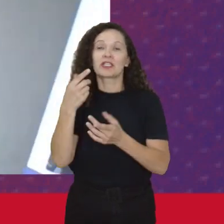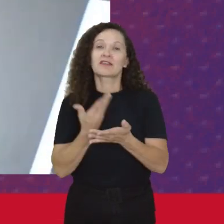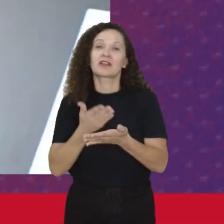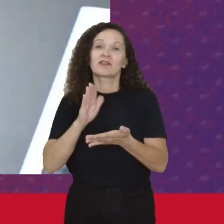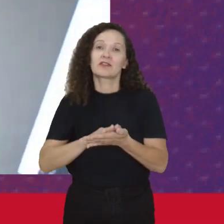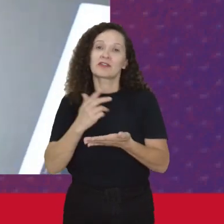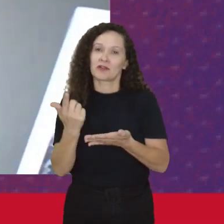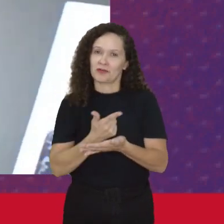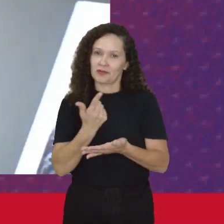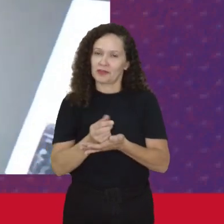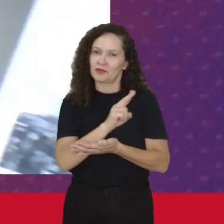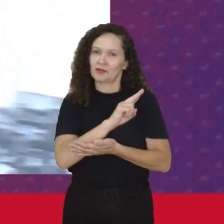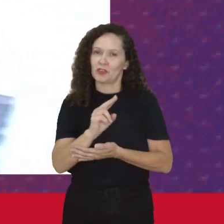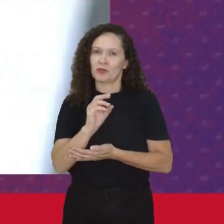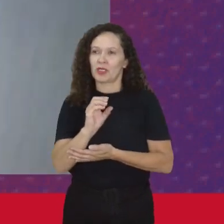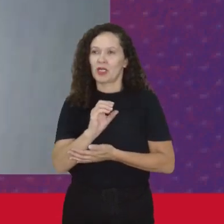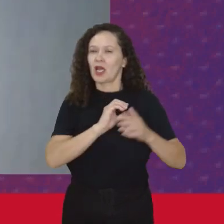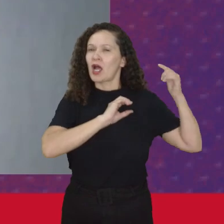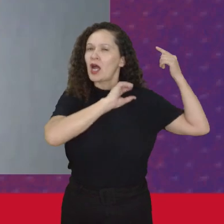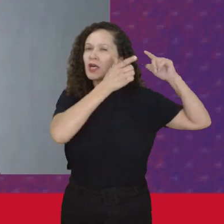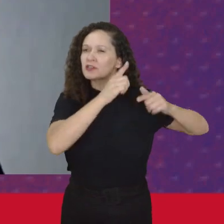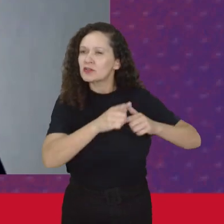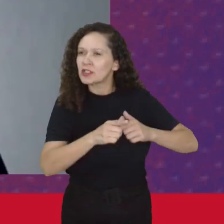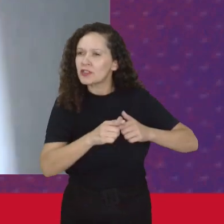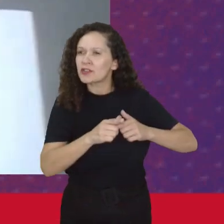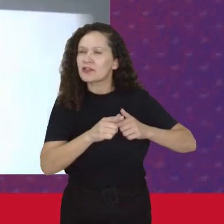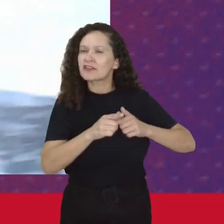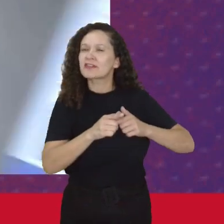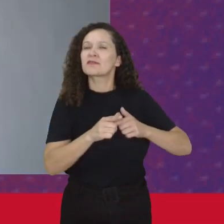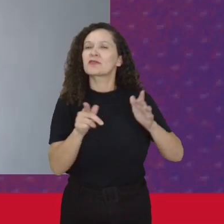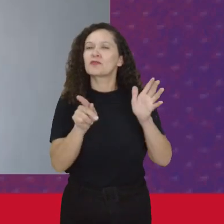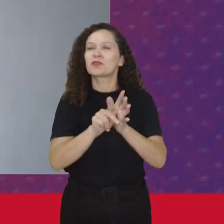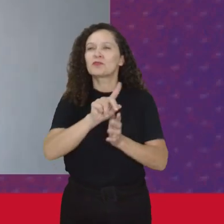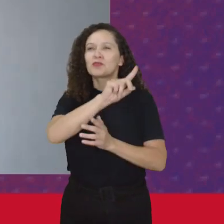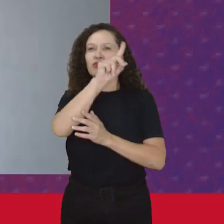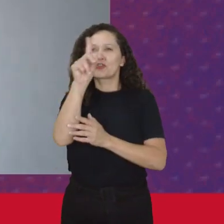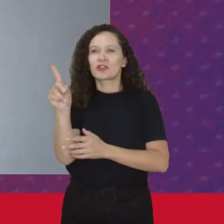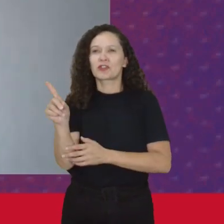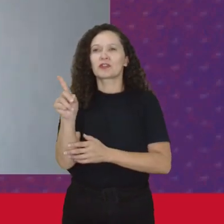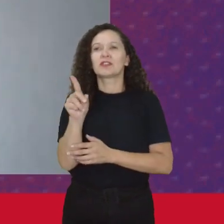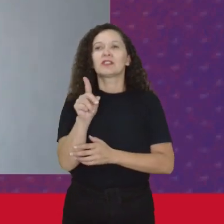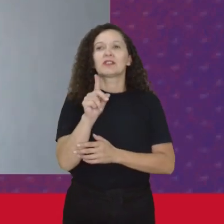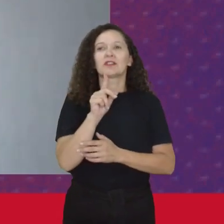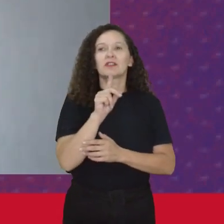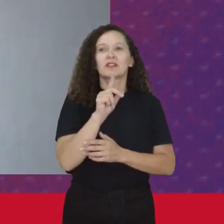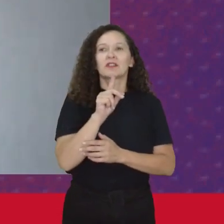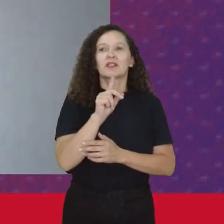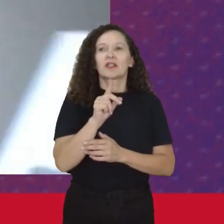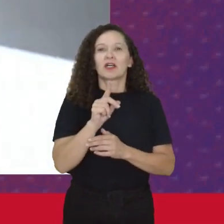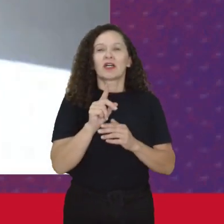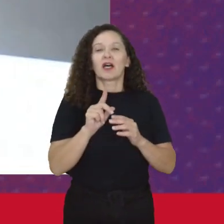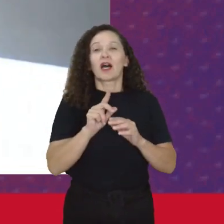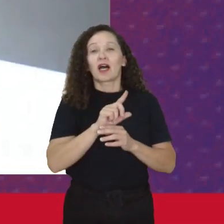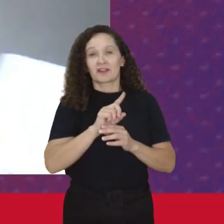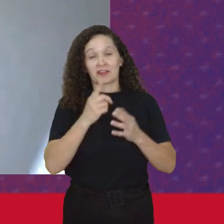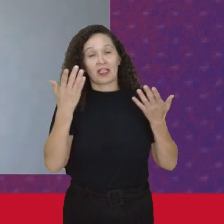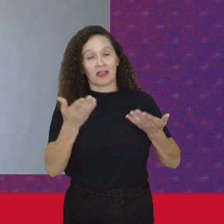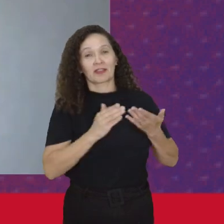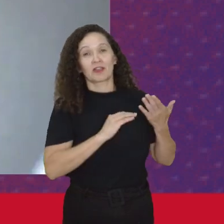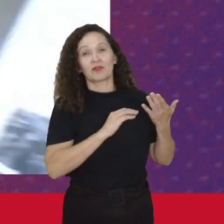livro Que chama As Origens E a Conemoração No Dia Internacional Das Mulheres Que foi escrito Pela Ana Isabel